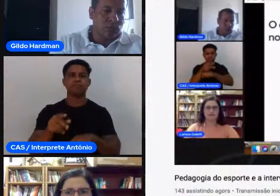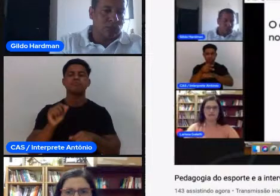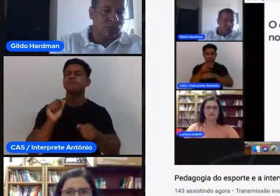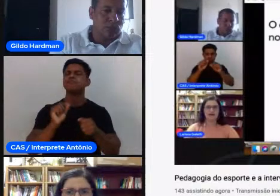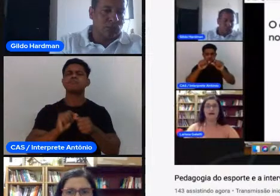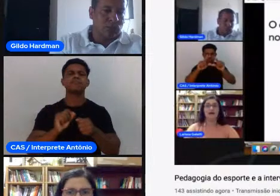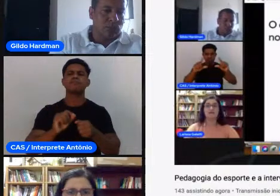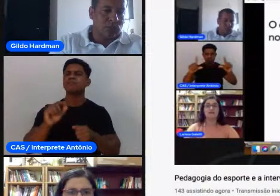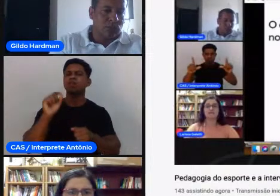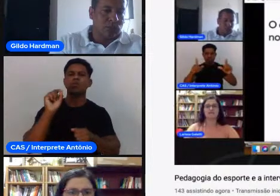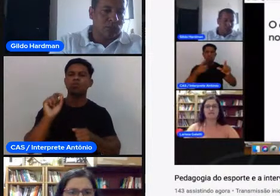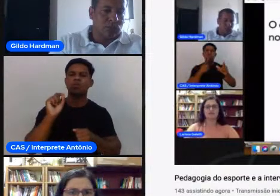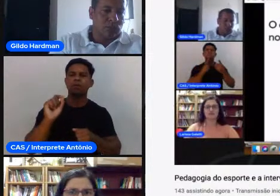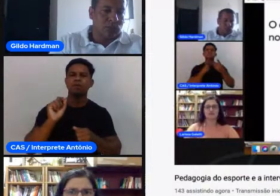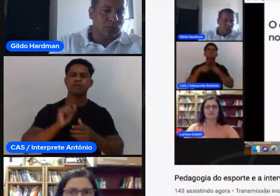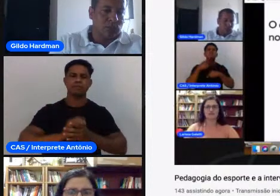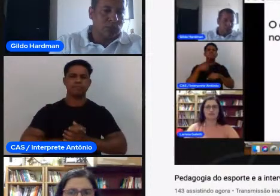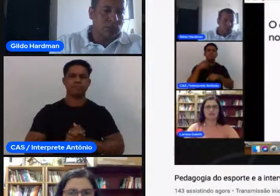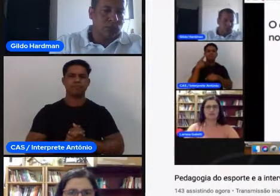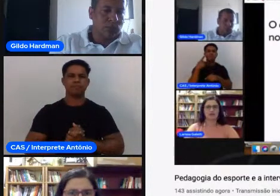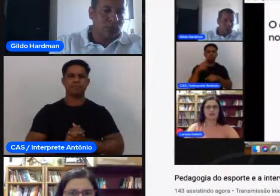já conseguem já conseguem colocar.